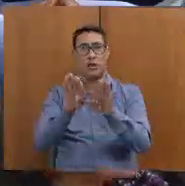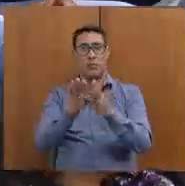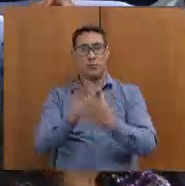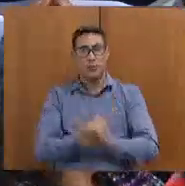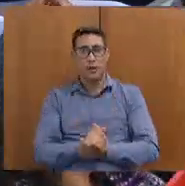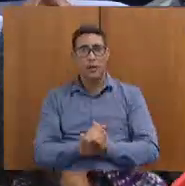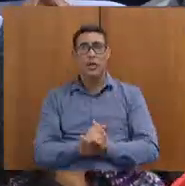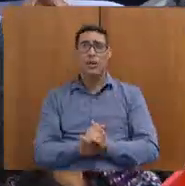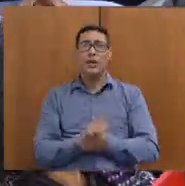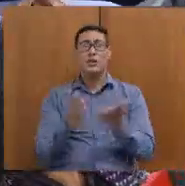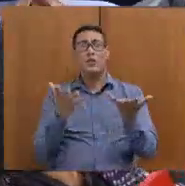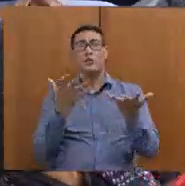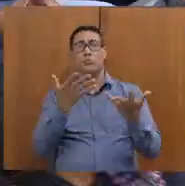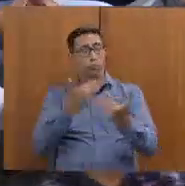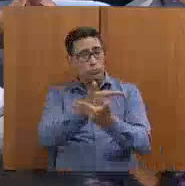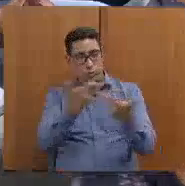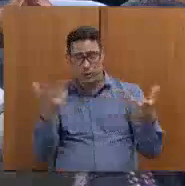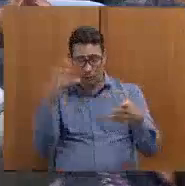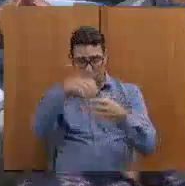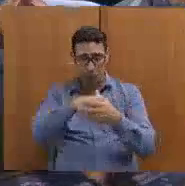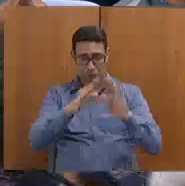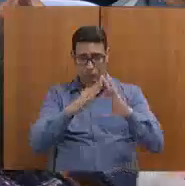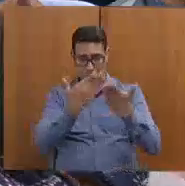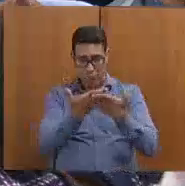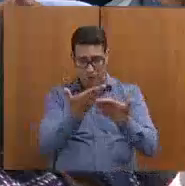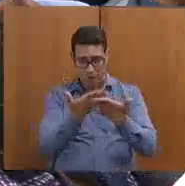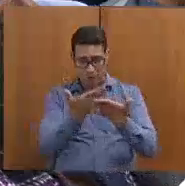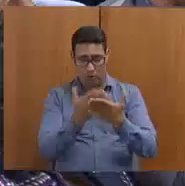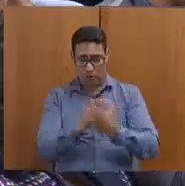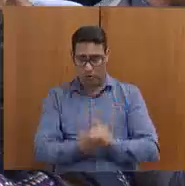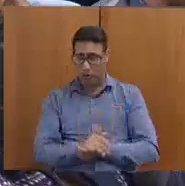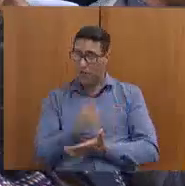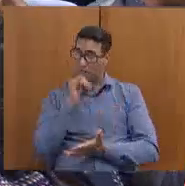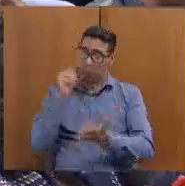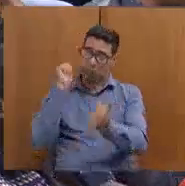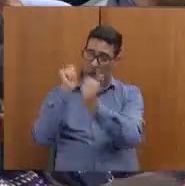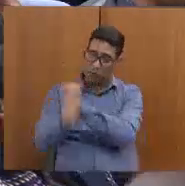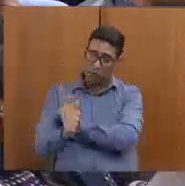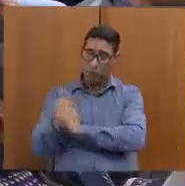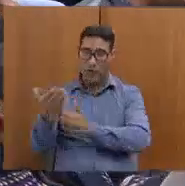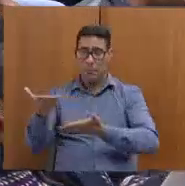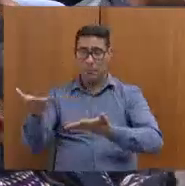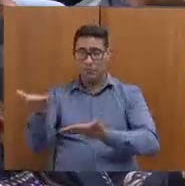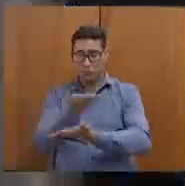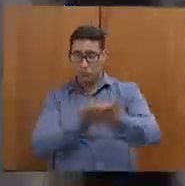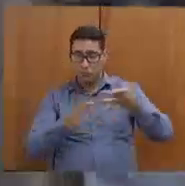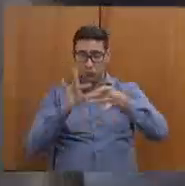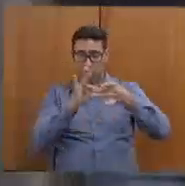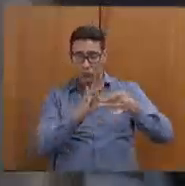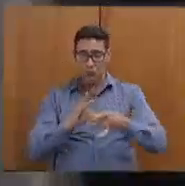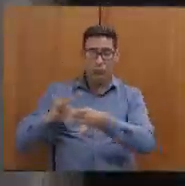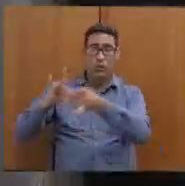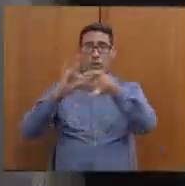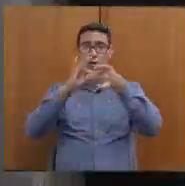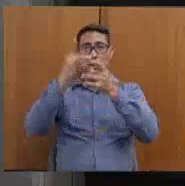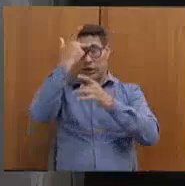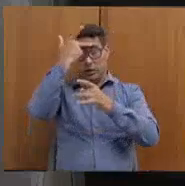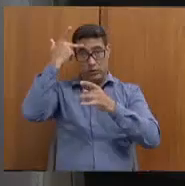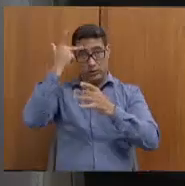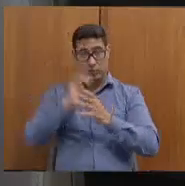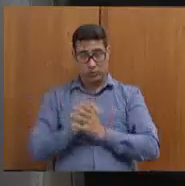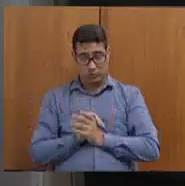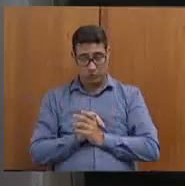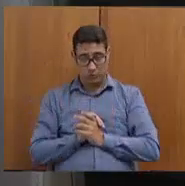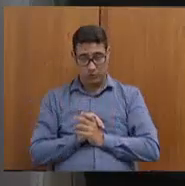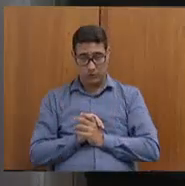pudesse discutir com as escolas. Bom, o esporte veio para unir as pessoas, os diferentes e tal, e aí que a gente pudesse,